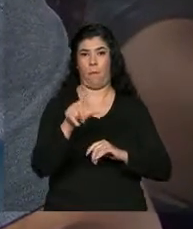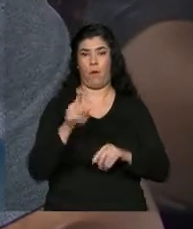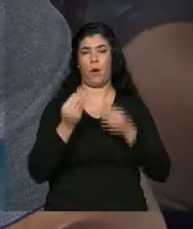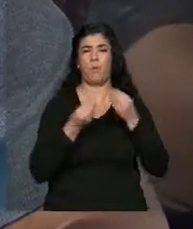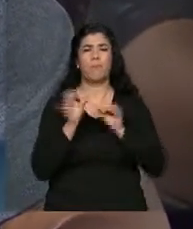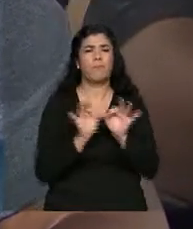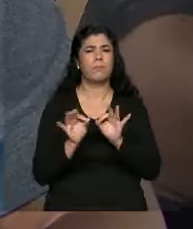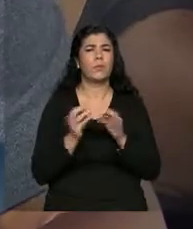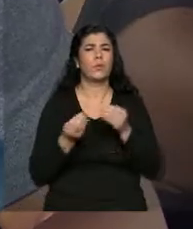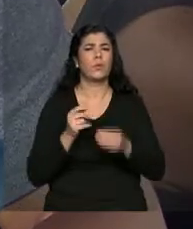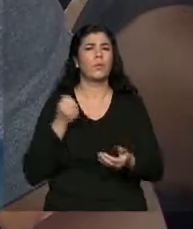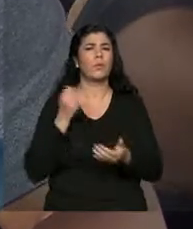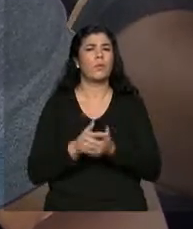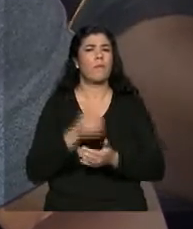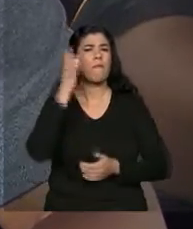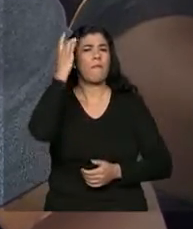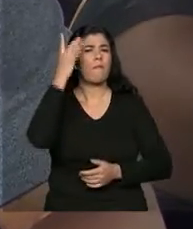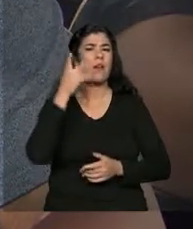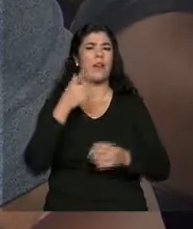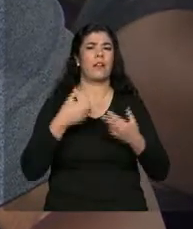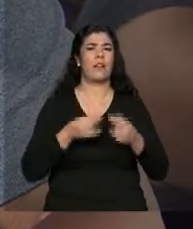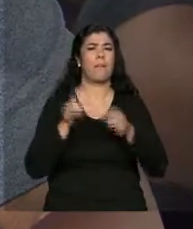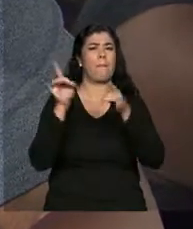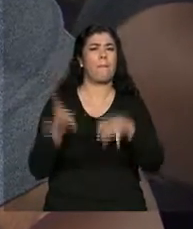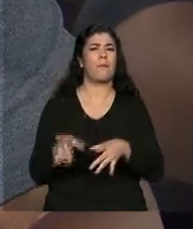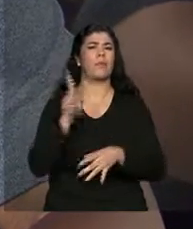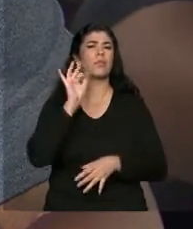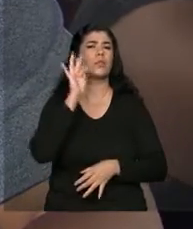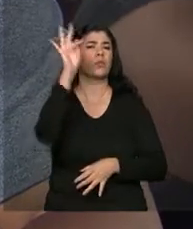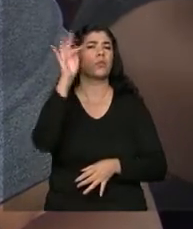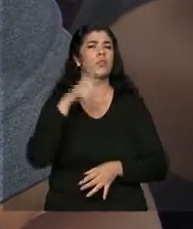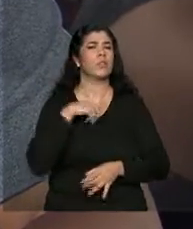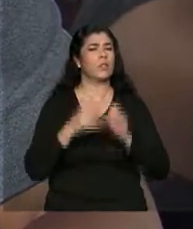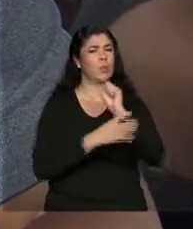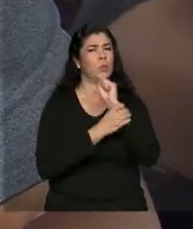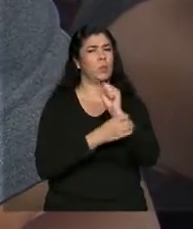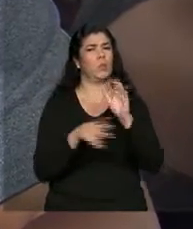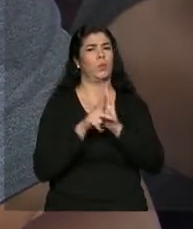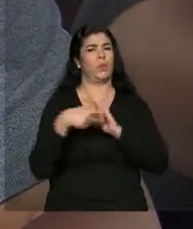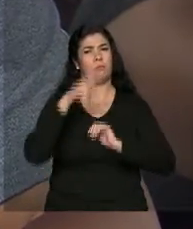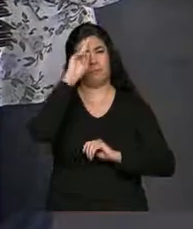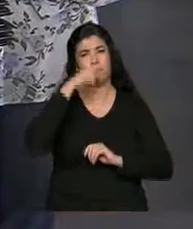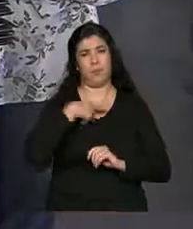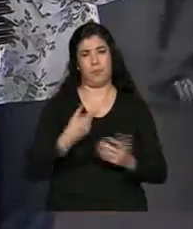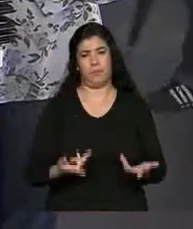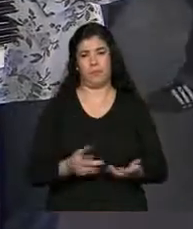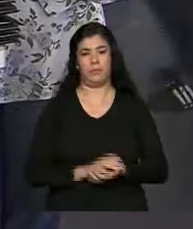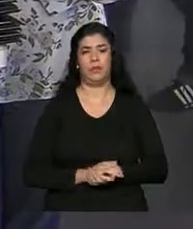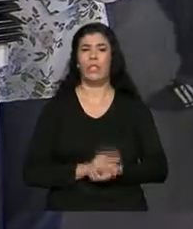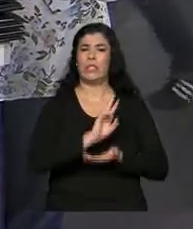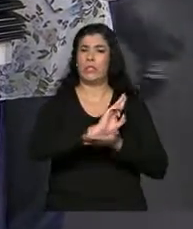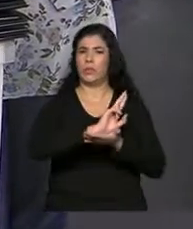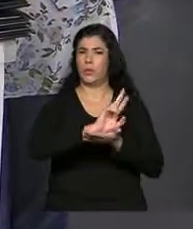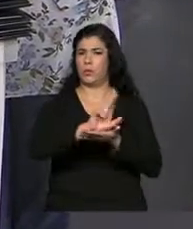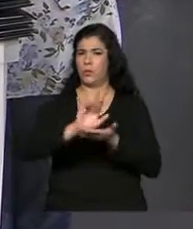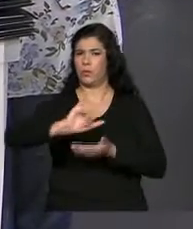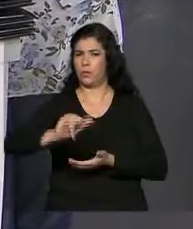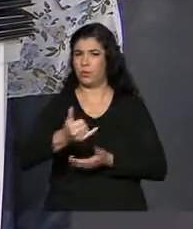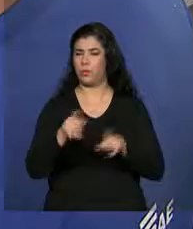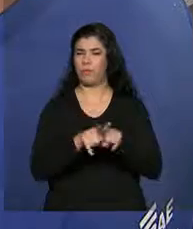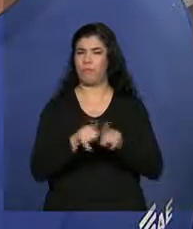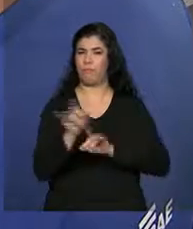comprar, facilidade em comprar, aposentadoria. Você tem um seguro a mais para você mesmo. Entre as vantagens da